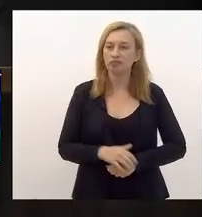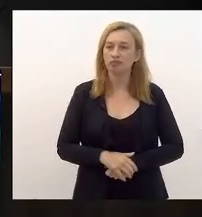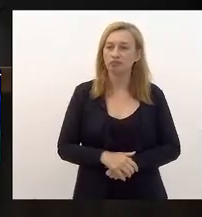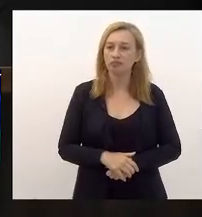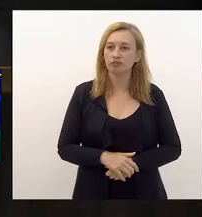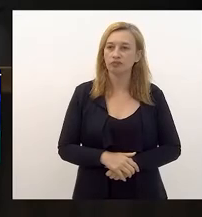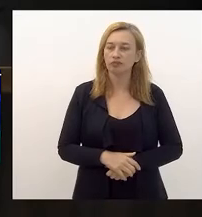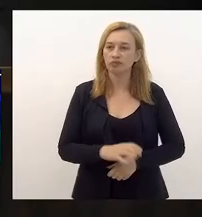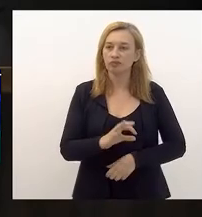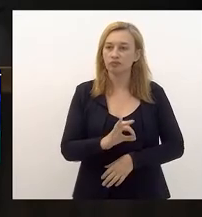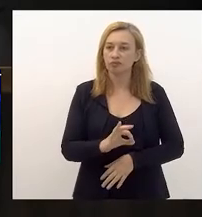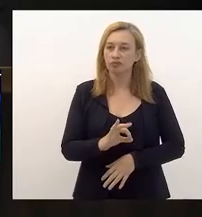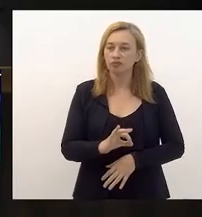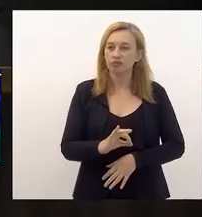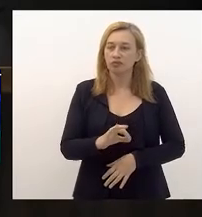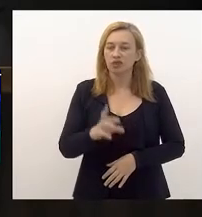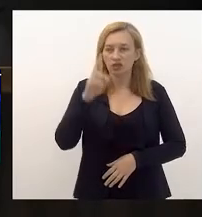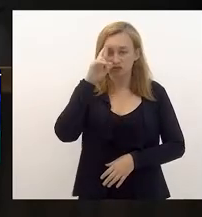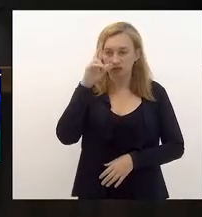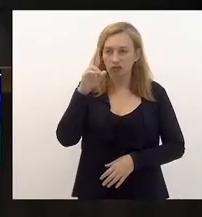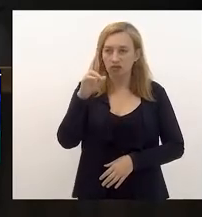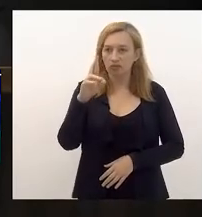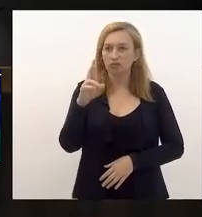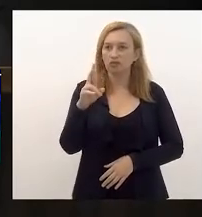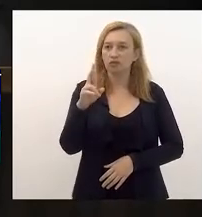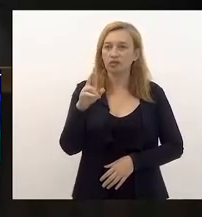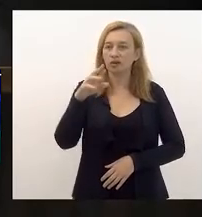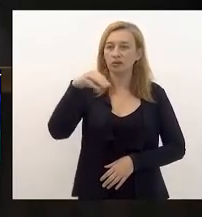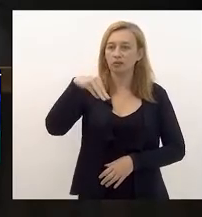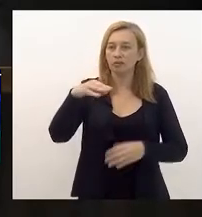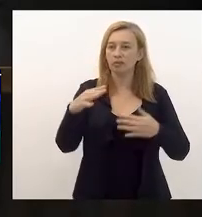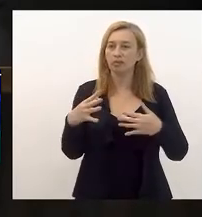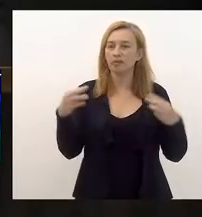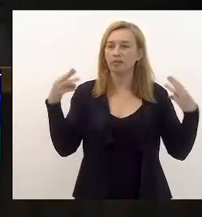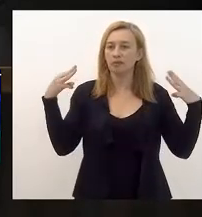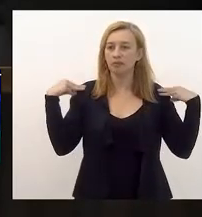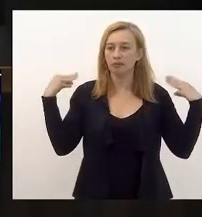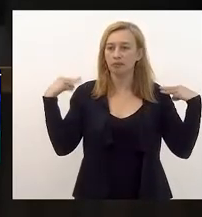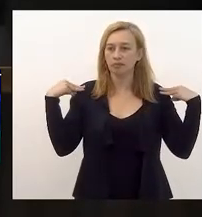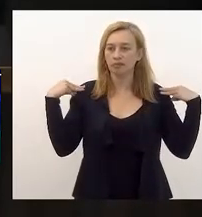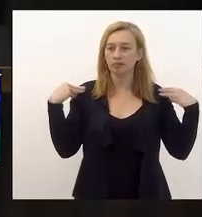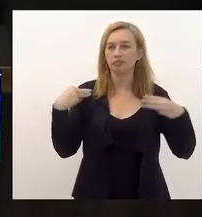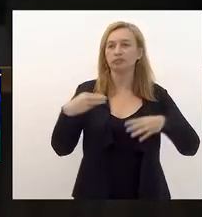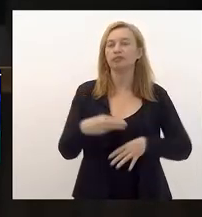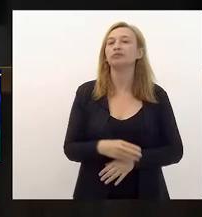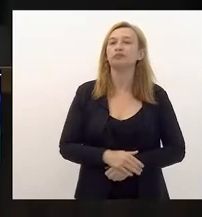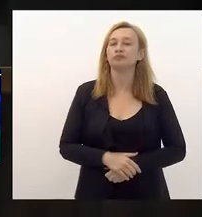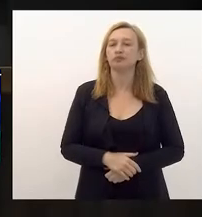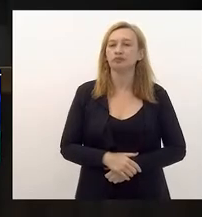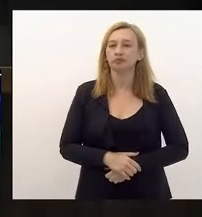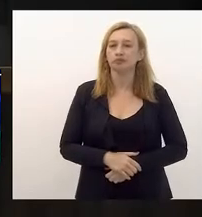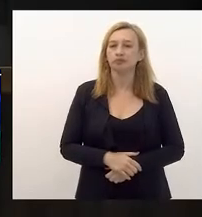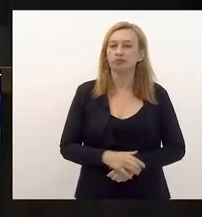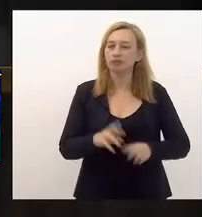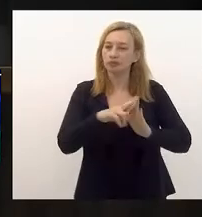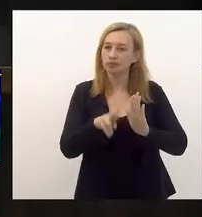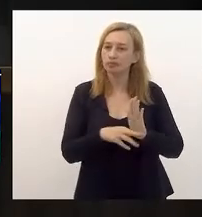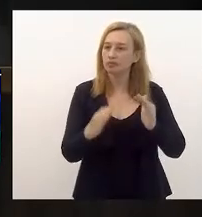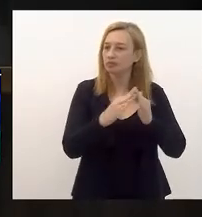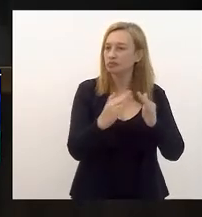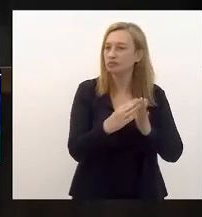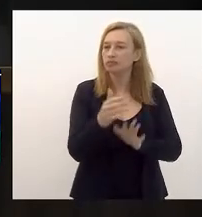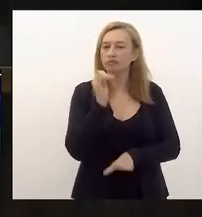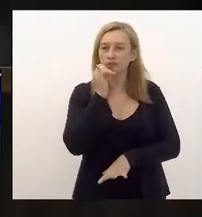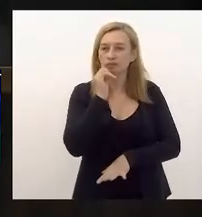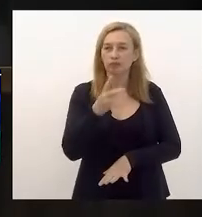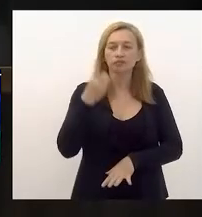oficial superior da Marinha, capitão Bruno Luiz Veloso de Freitas de Carvalho. Parecida comissão de normas internas e propostas externas, favorável ao